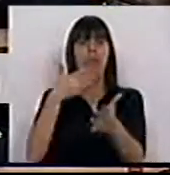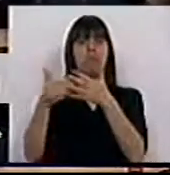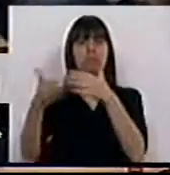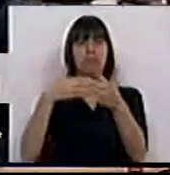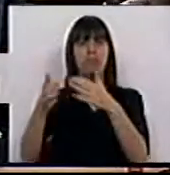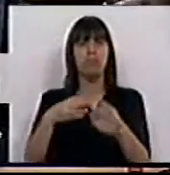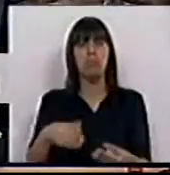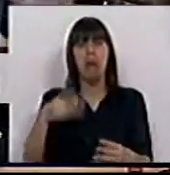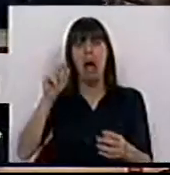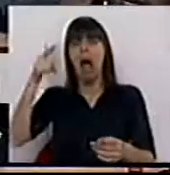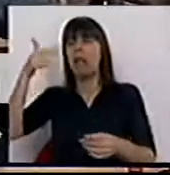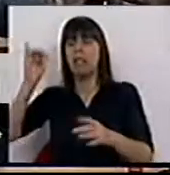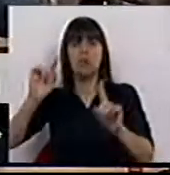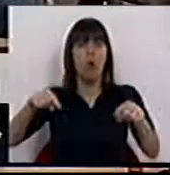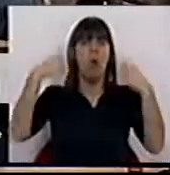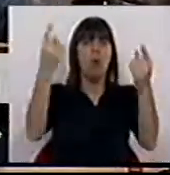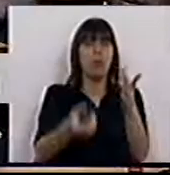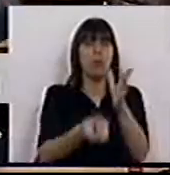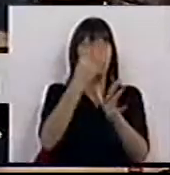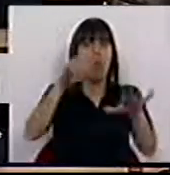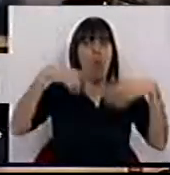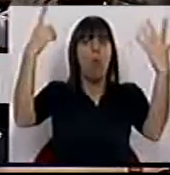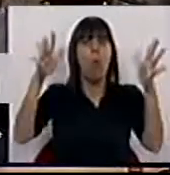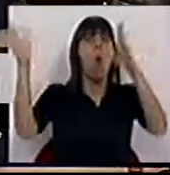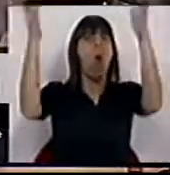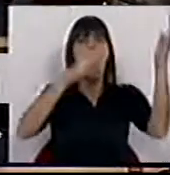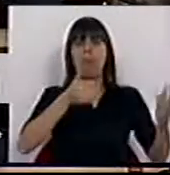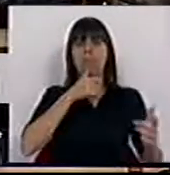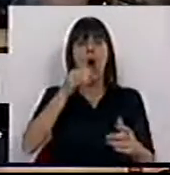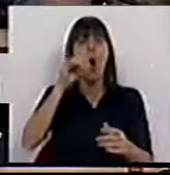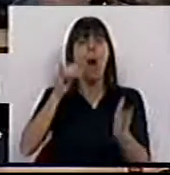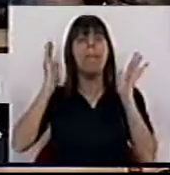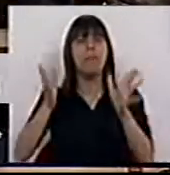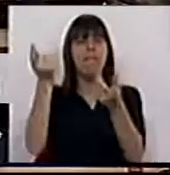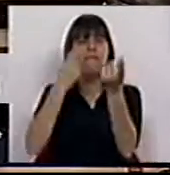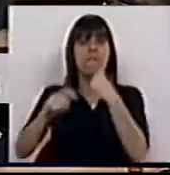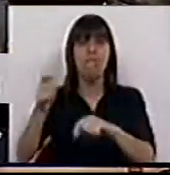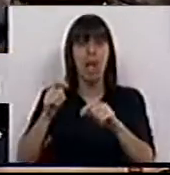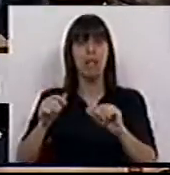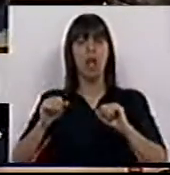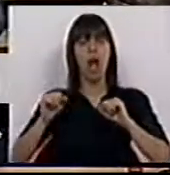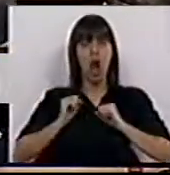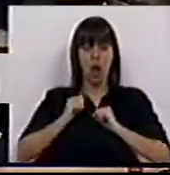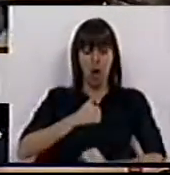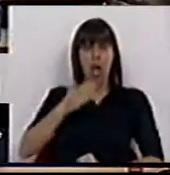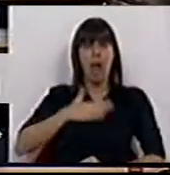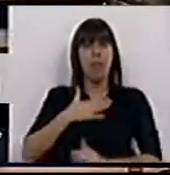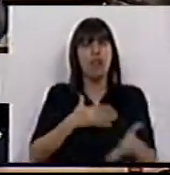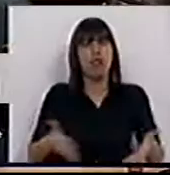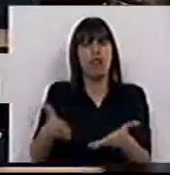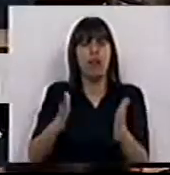importa se é a Altice ou qualquer outro fundo abutre que venha de onde venha. A Oi precisa de vender a nossa empresa